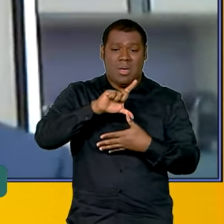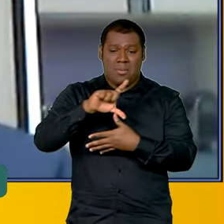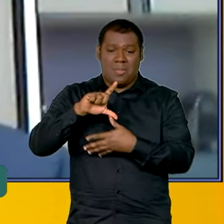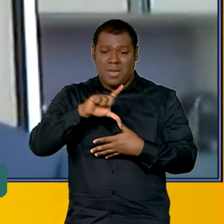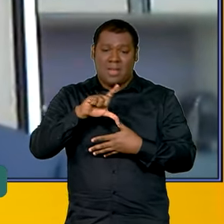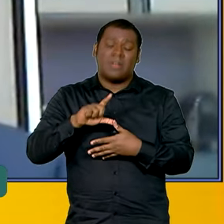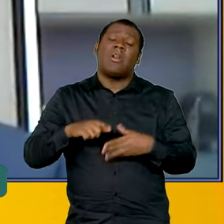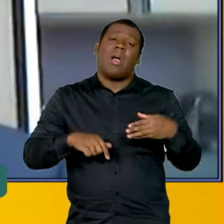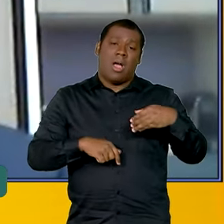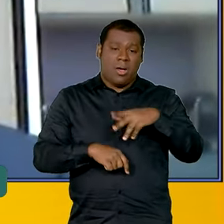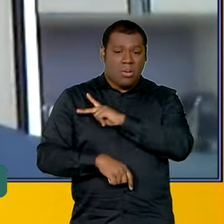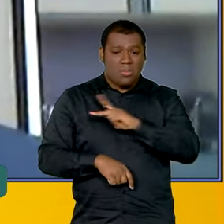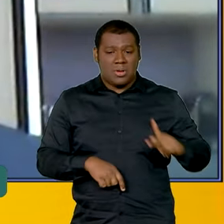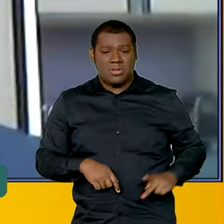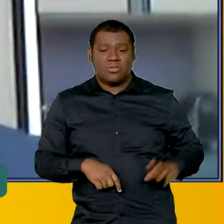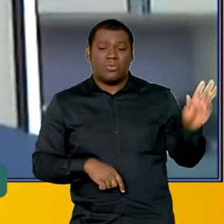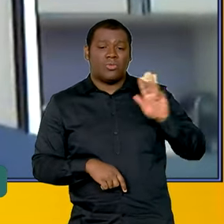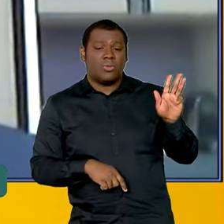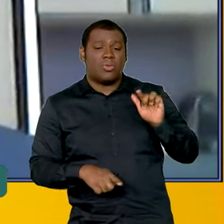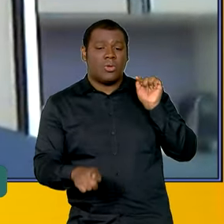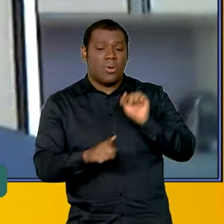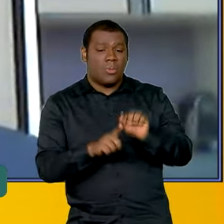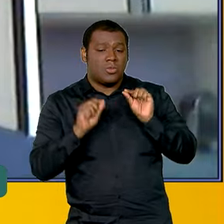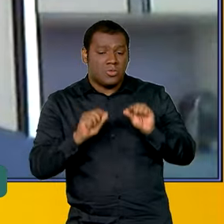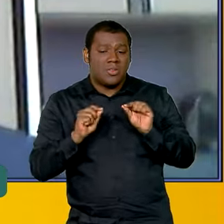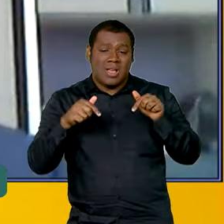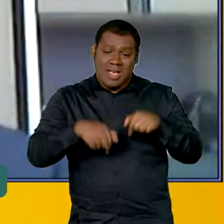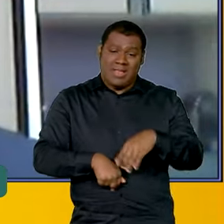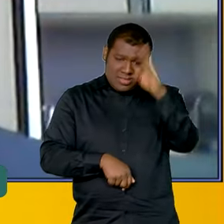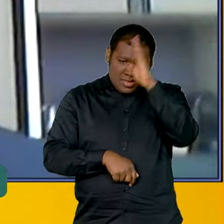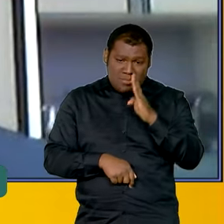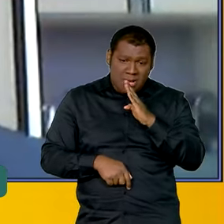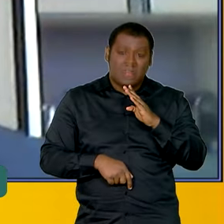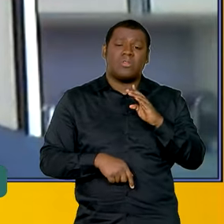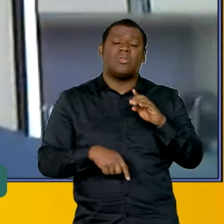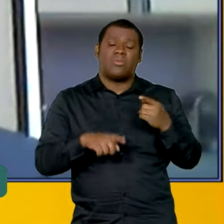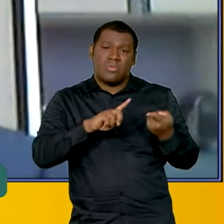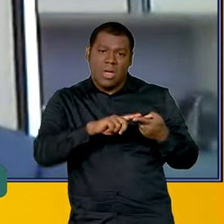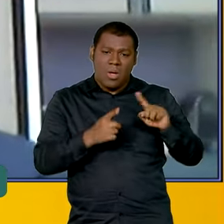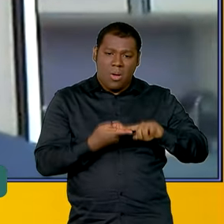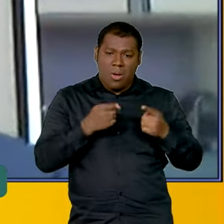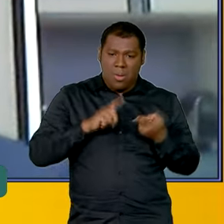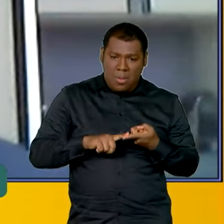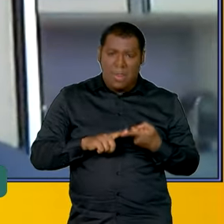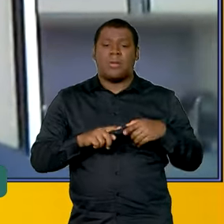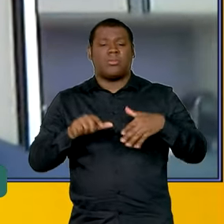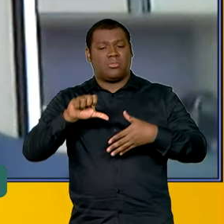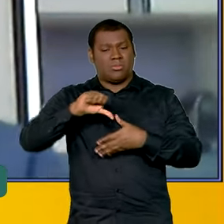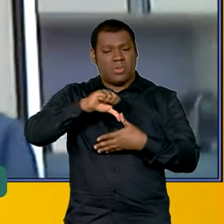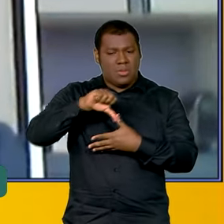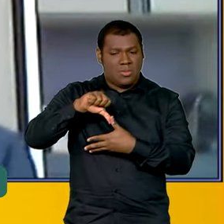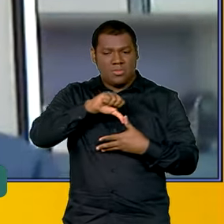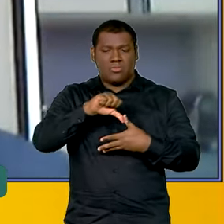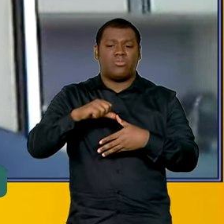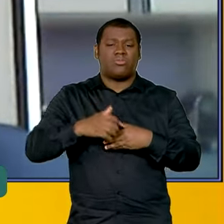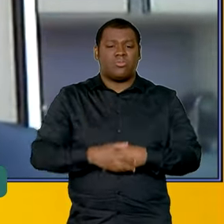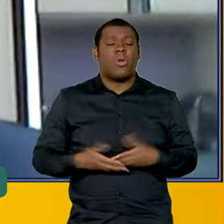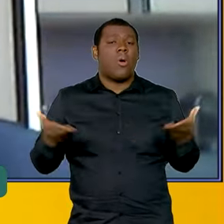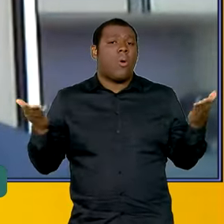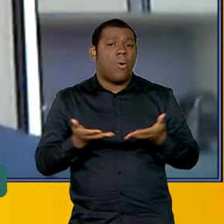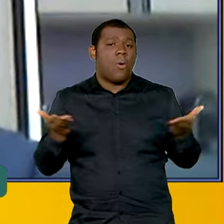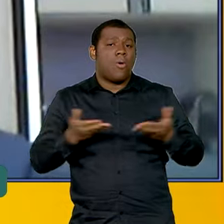ligações diretas entre os países, ligações viárias, ligações aéreas. Um dos aspectos hoje que nós